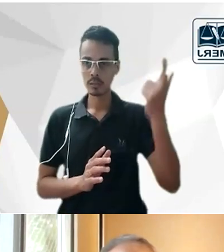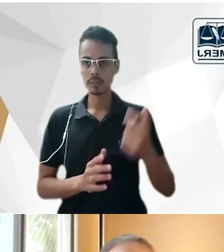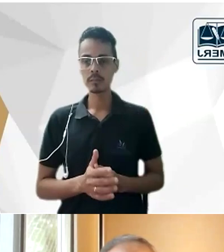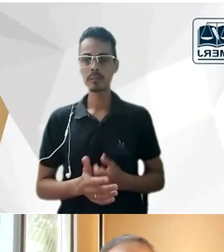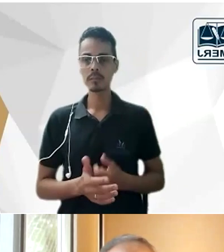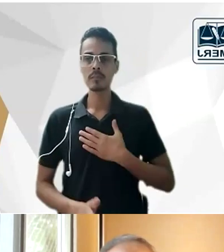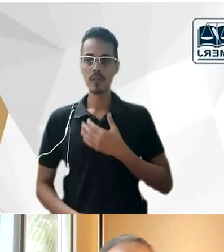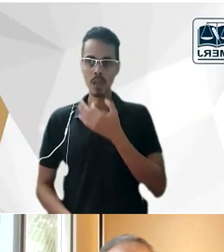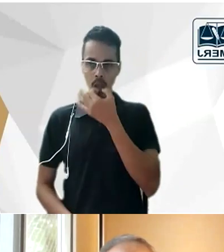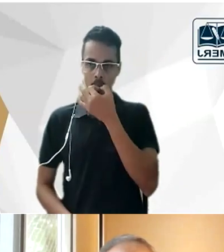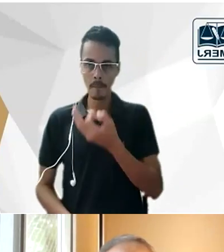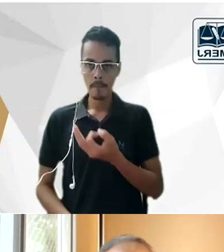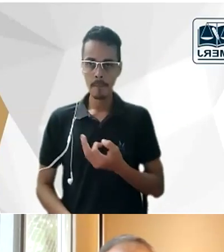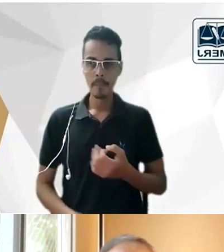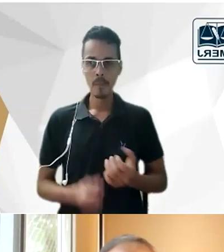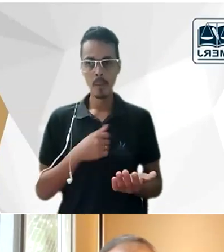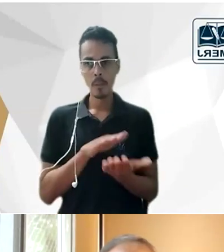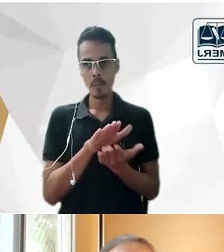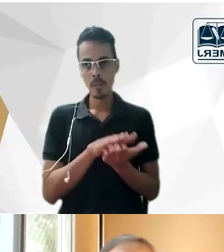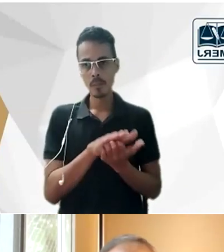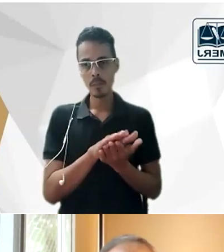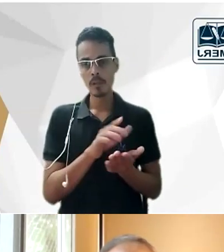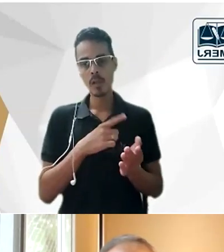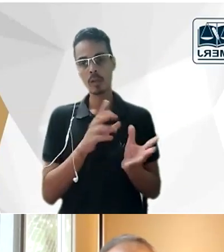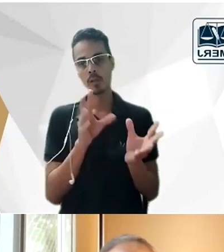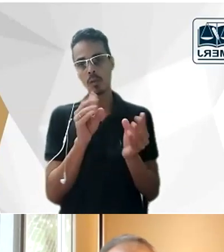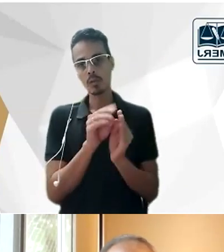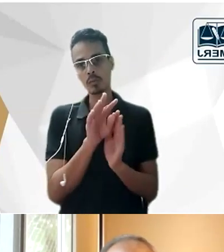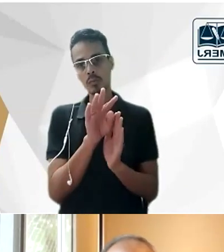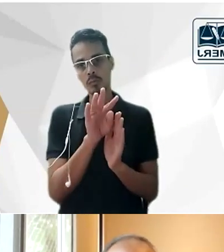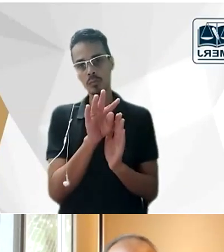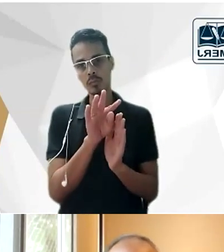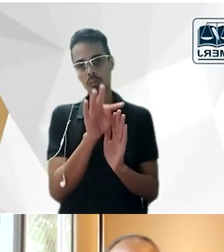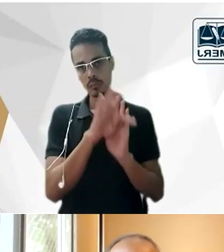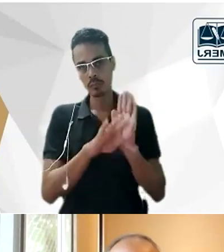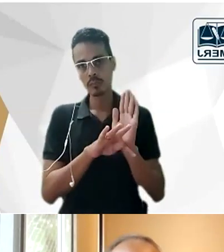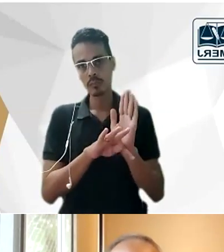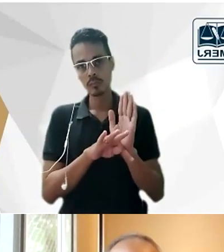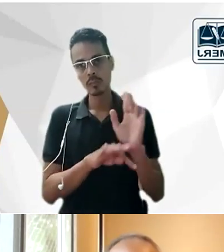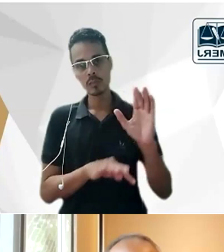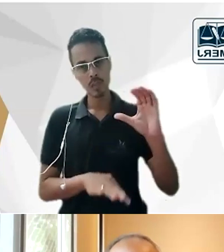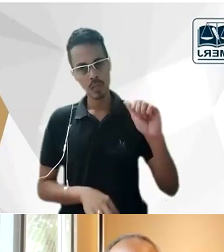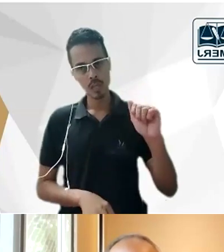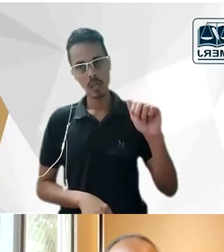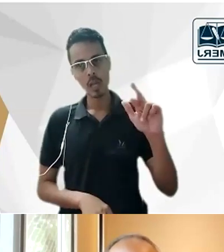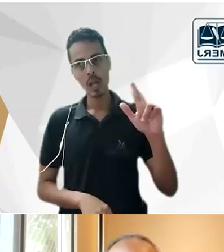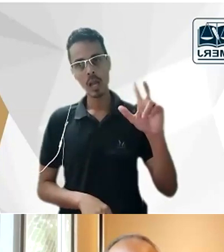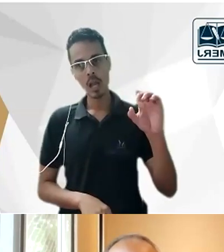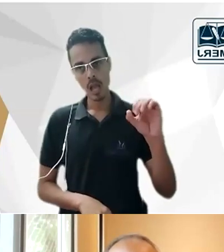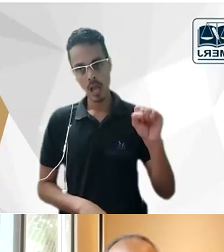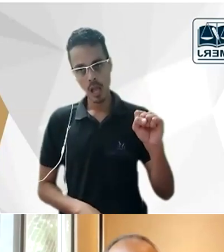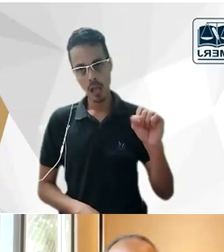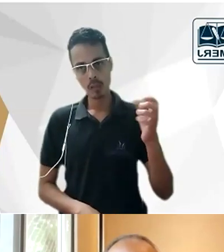publiquei um texto na Direita e Movimento onde eu faço um resumo da tese então se o desembargador Carlos Gustavo tiver interesse tá lá um belo um